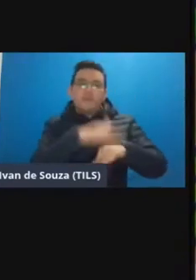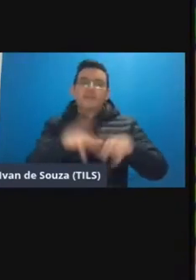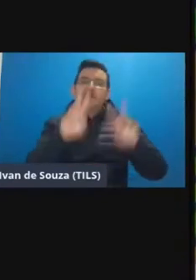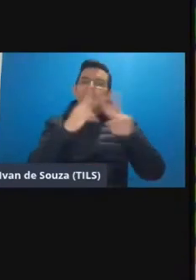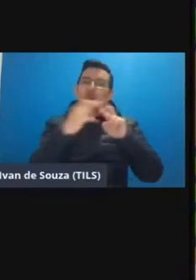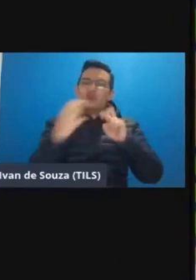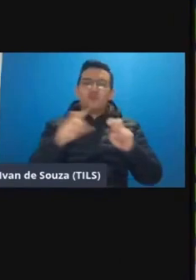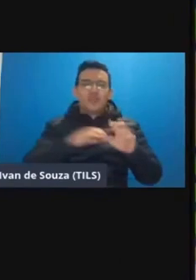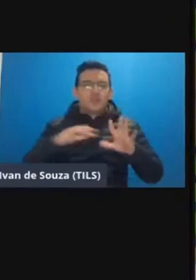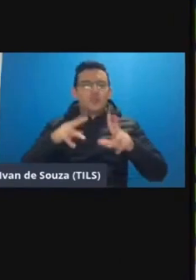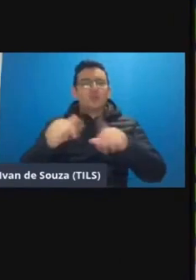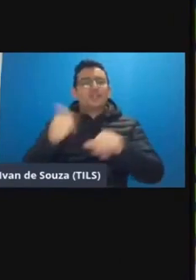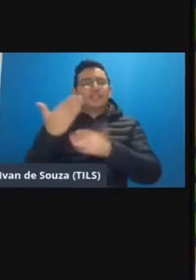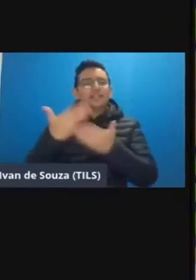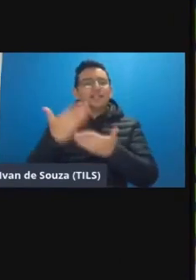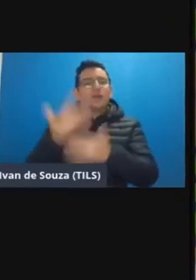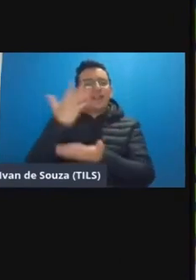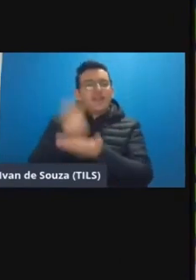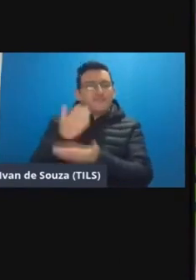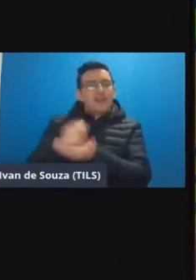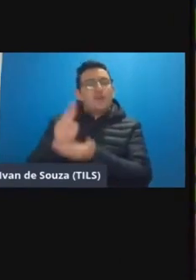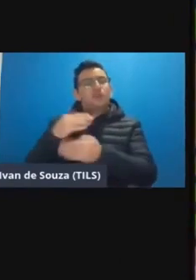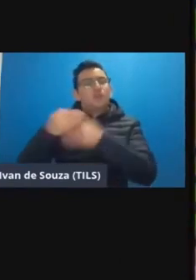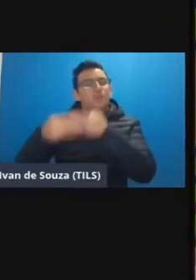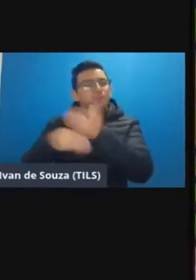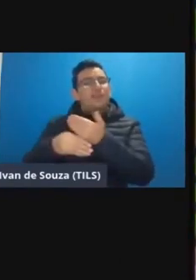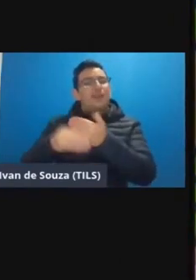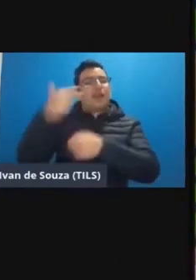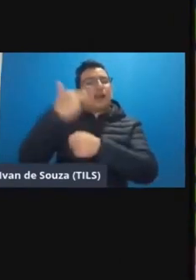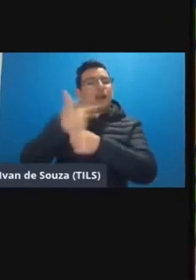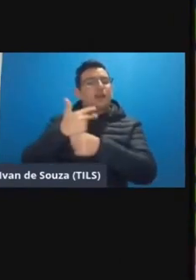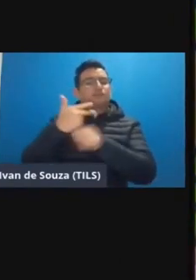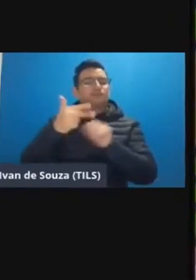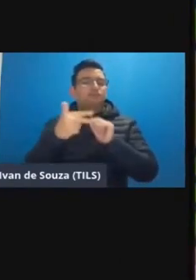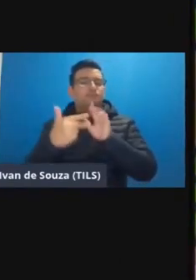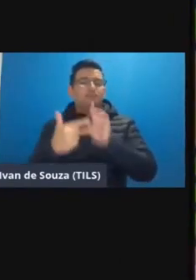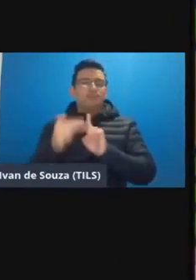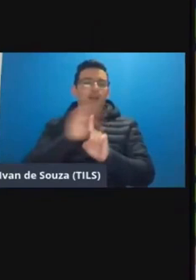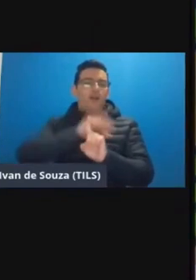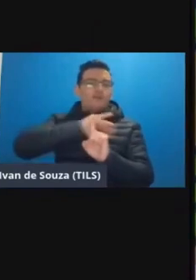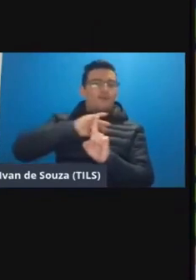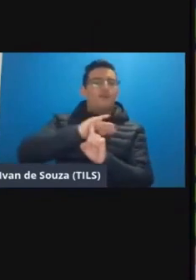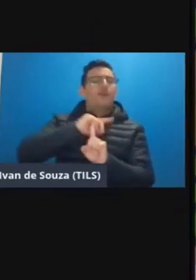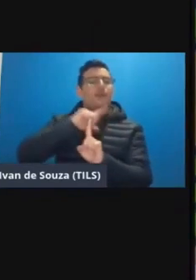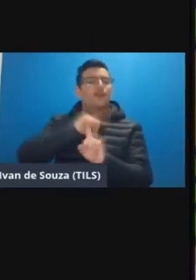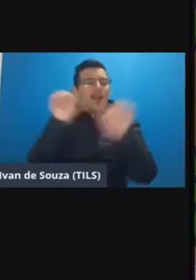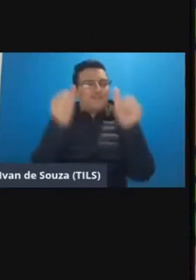as aulas gravadas usando powerpoint no estúdio né com material didático na plataforma avaliações